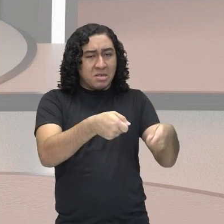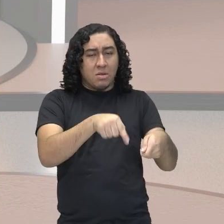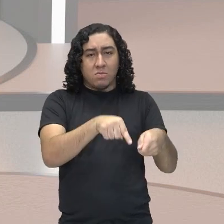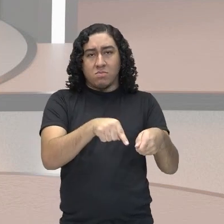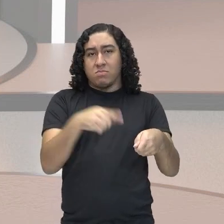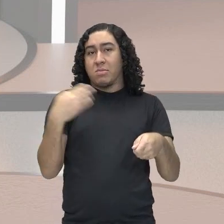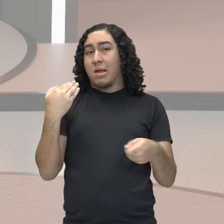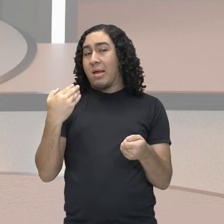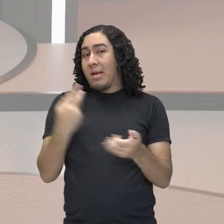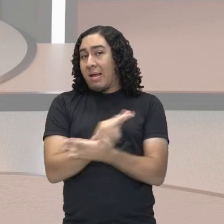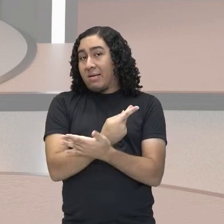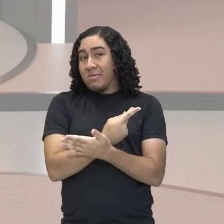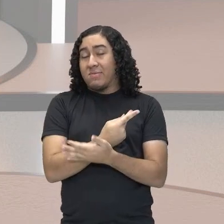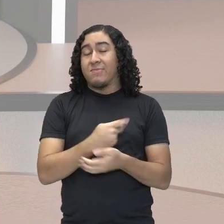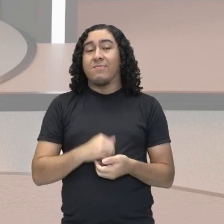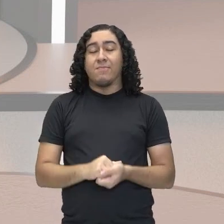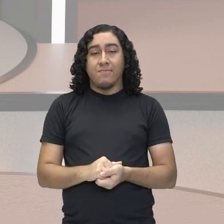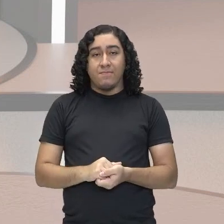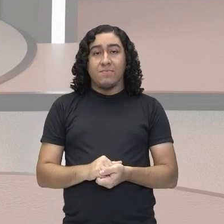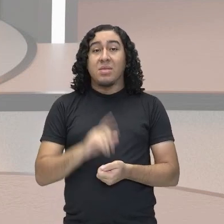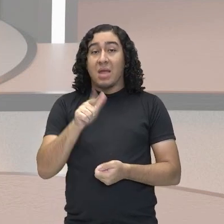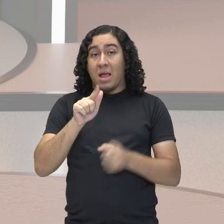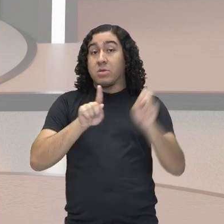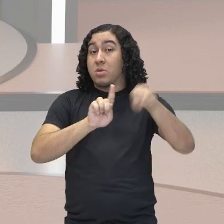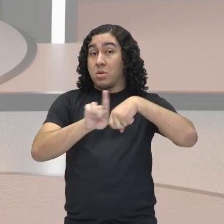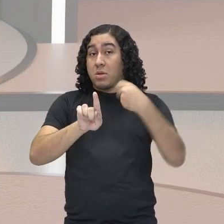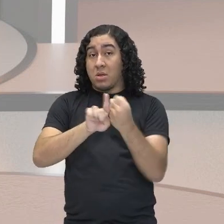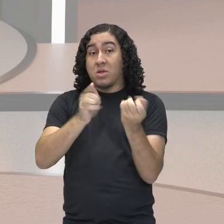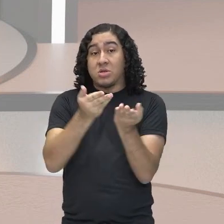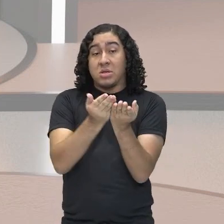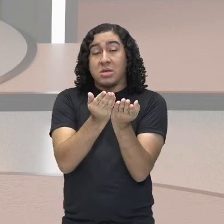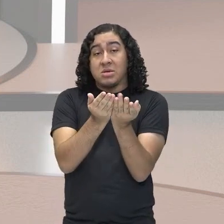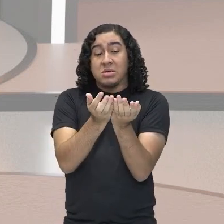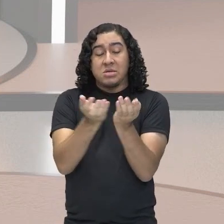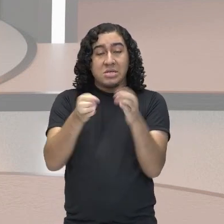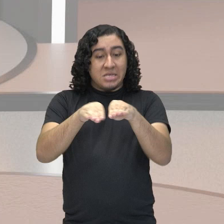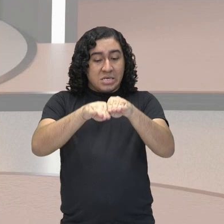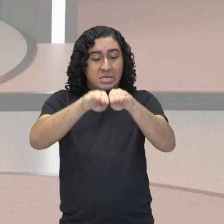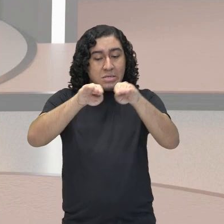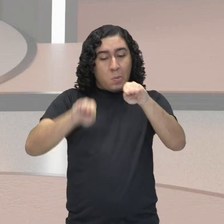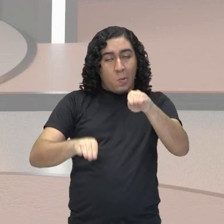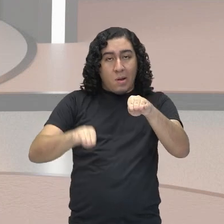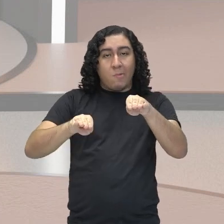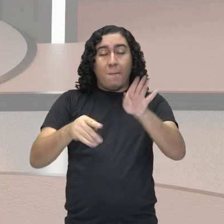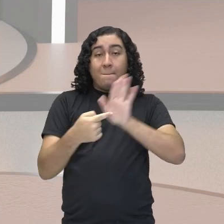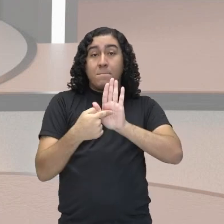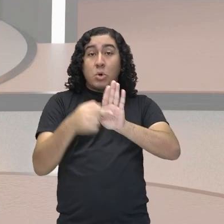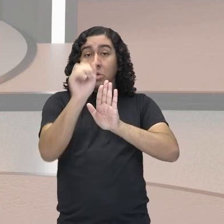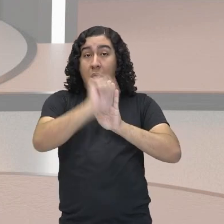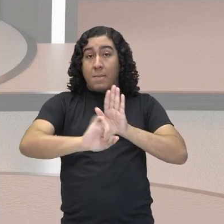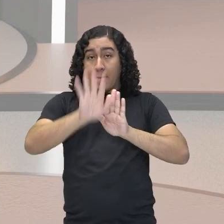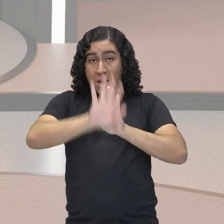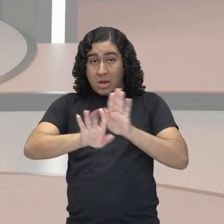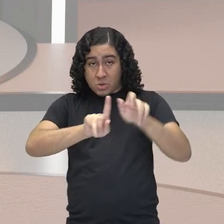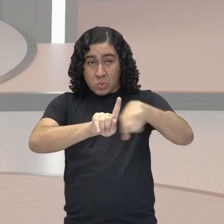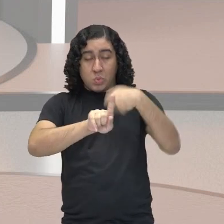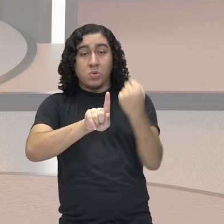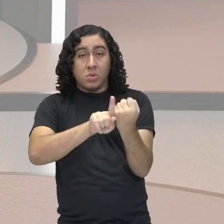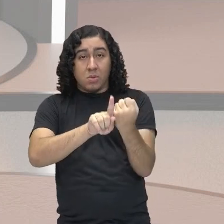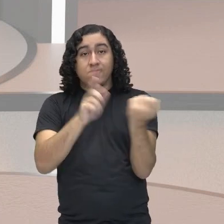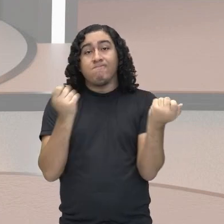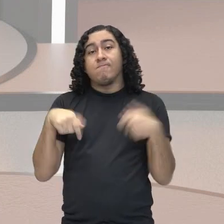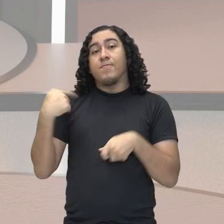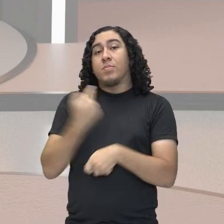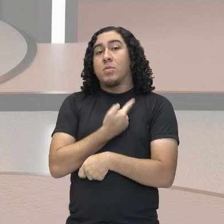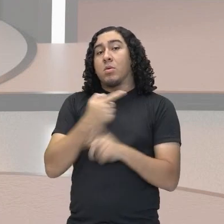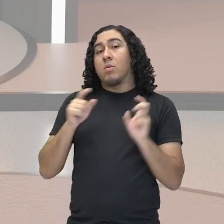correta. Isso aí, gente, é a desigualdade social. Trazendo de forma figurativa para a sociedade, nós podemos